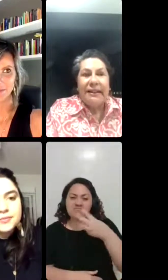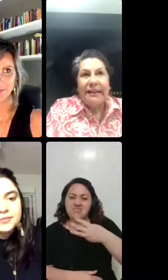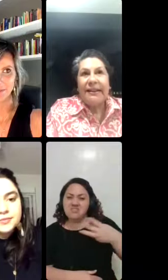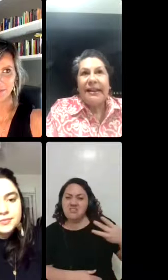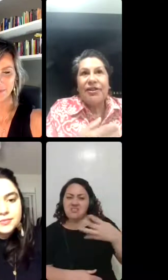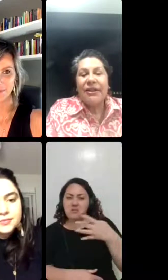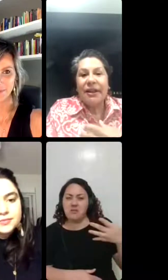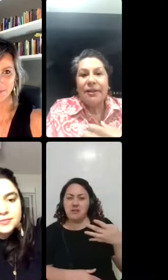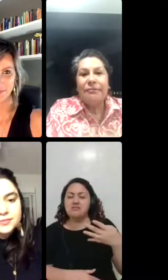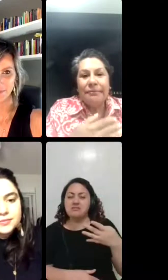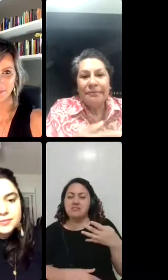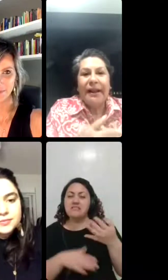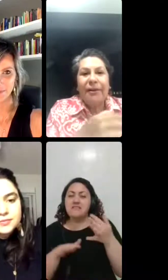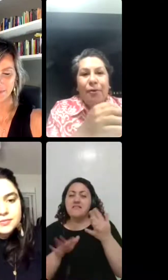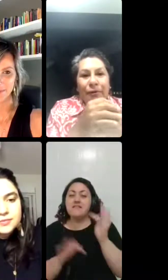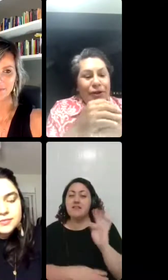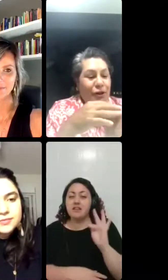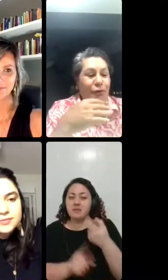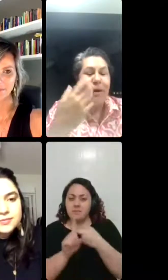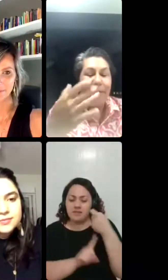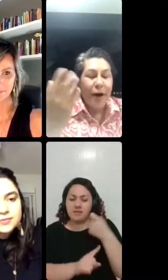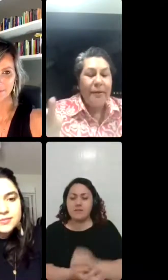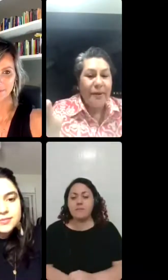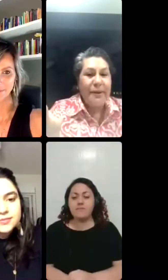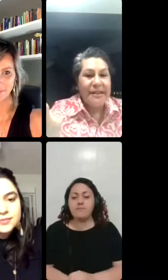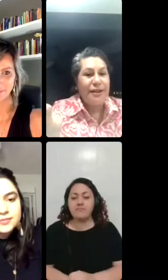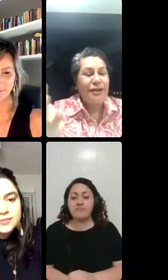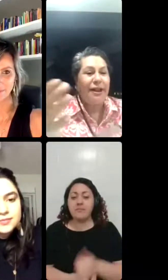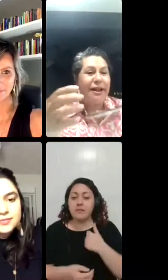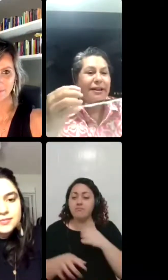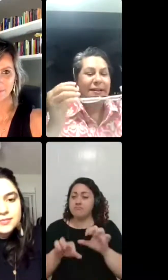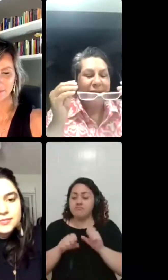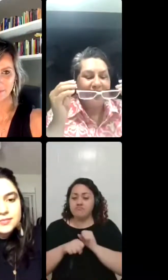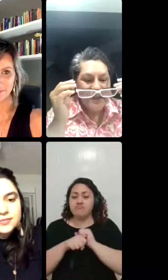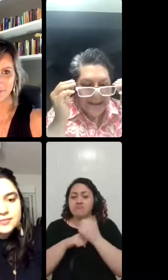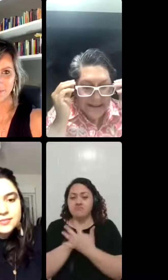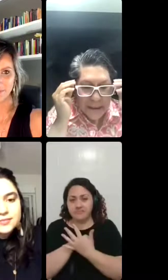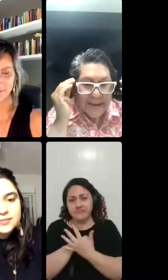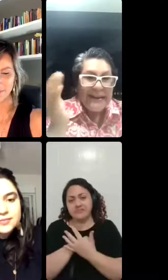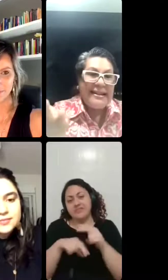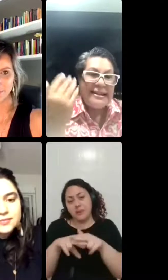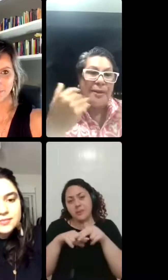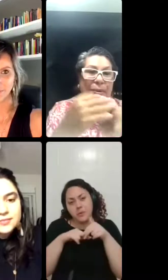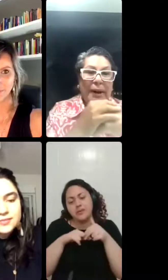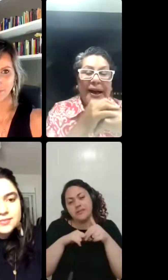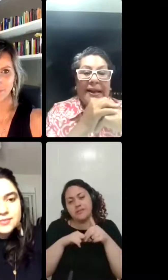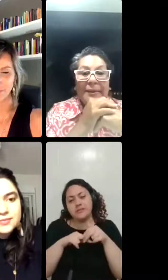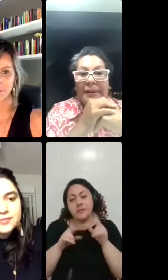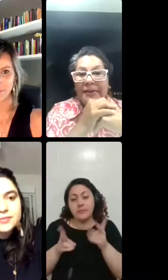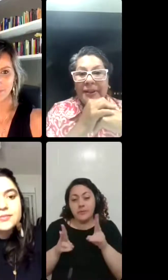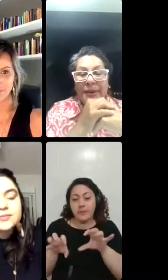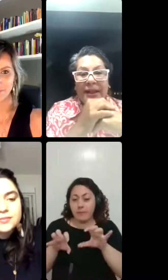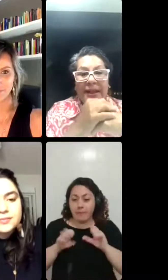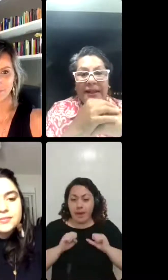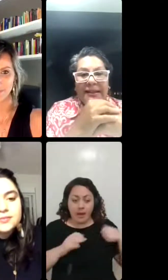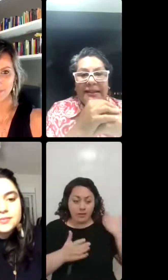desde então, né, o Covid de alguma forma vem presente desse tempo pra cá na